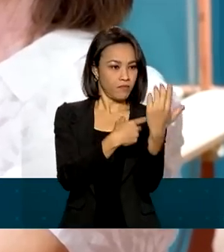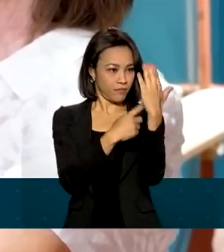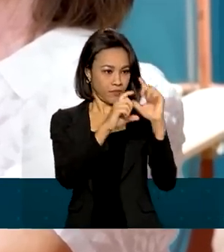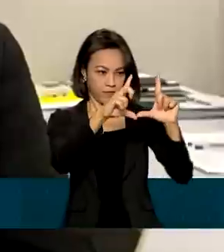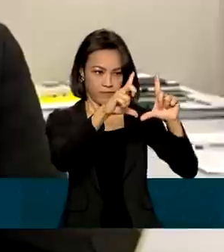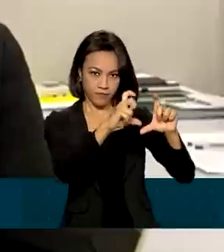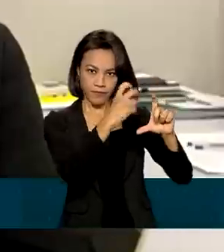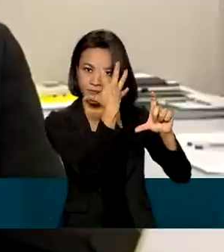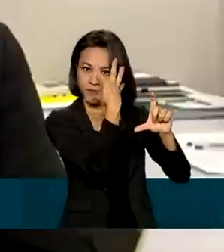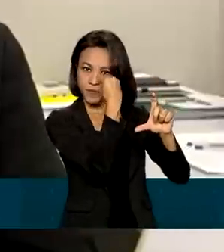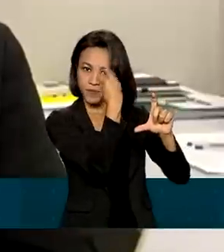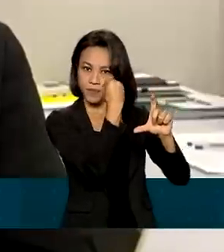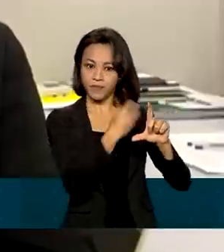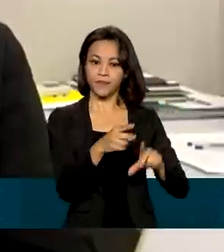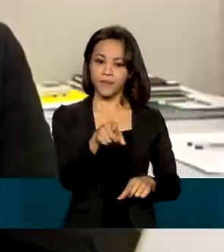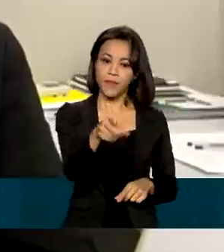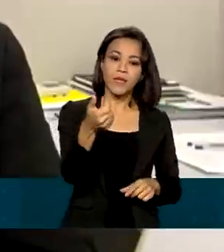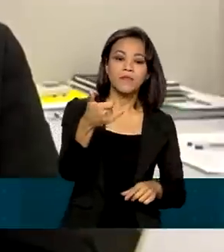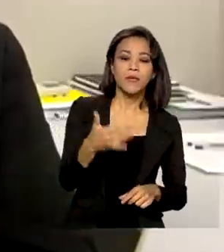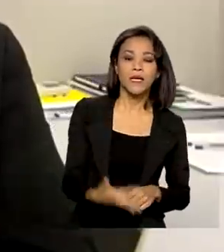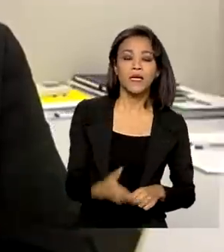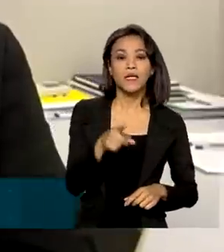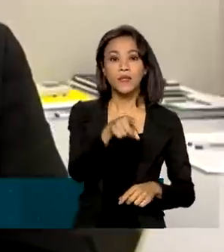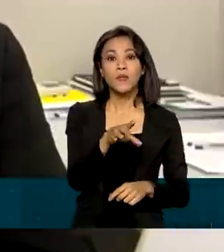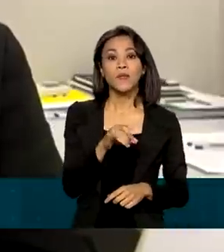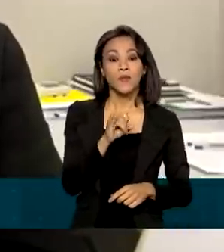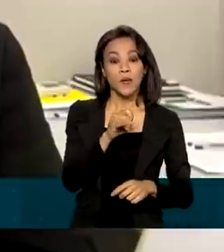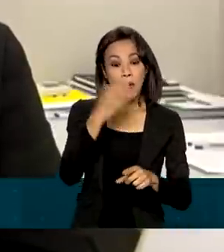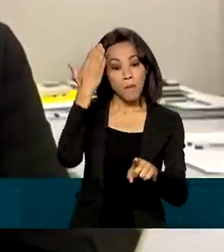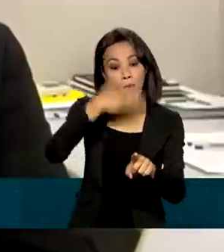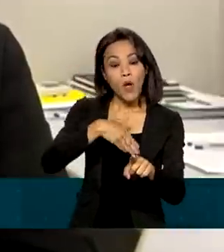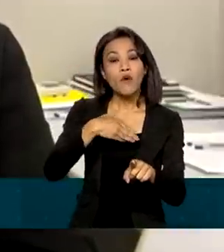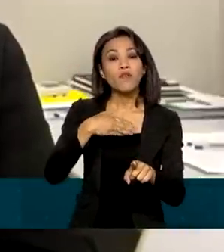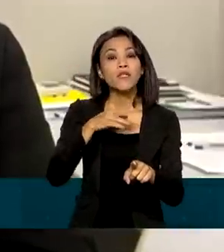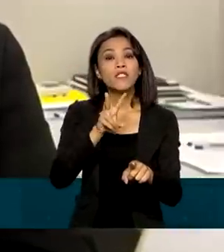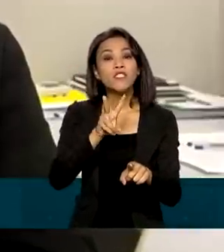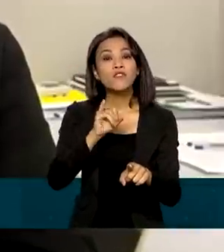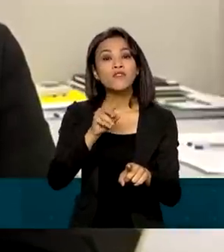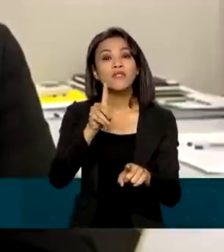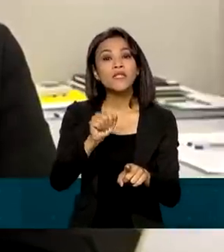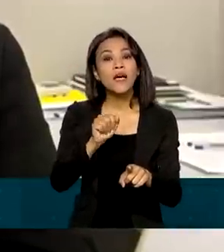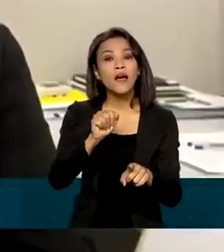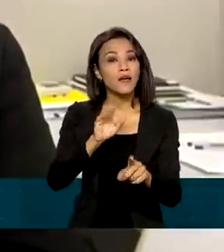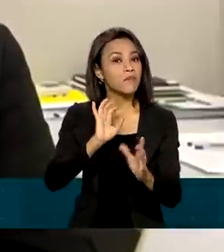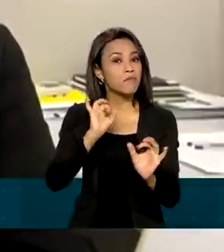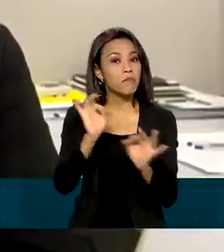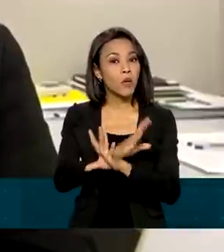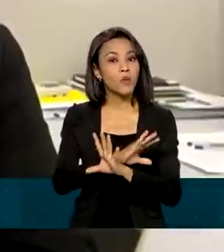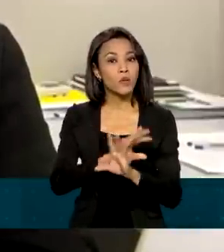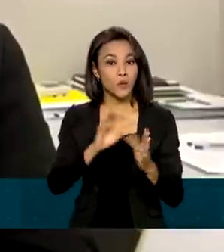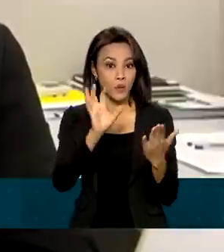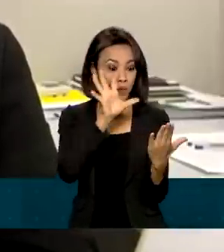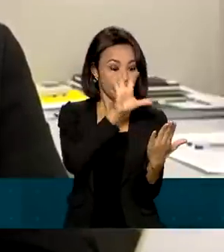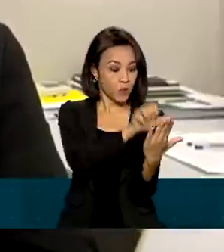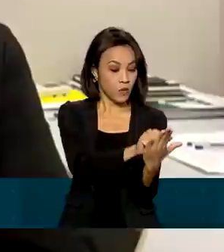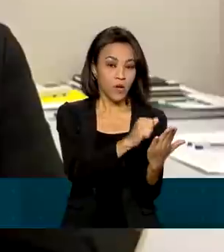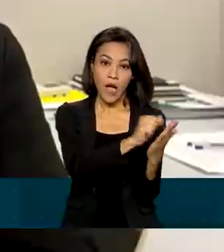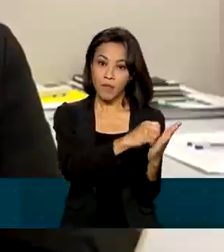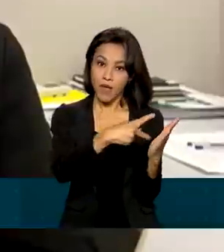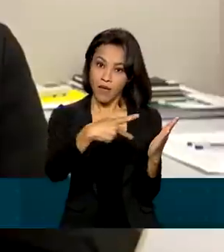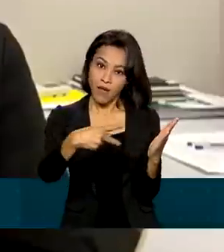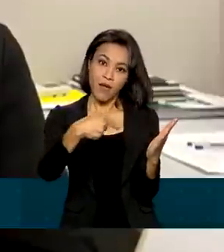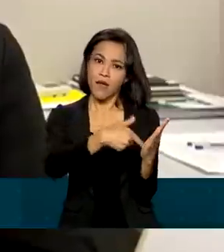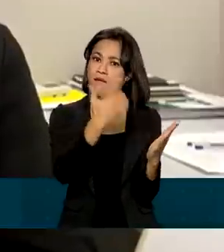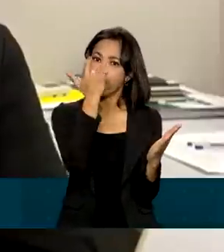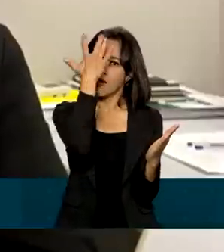facial. Basta acessar o ícone prova de vida e pronto. O usuário faz o reconhecimento facial de forma gratuita e